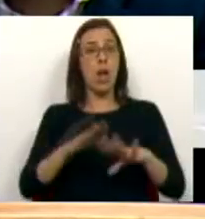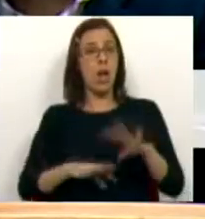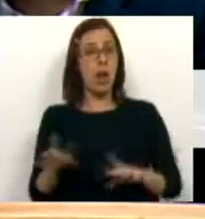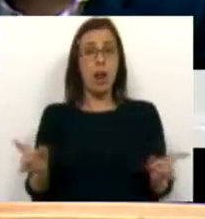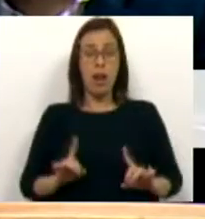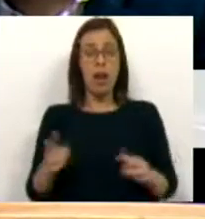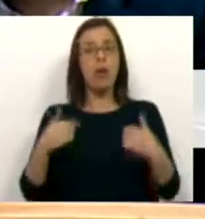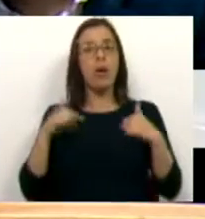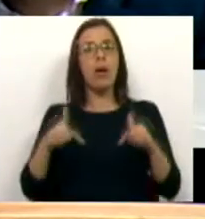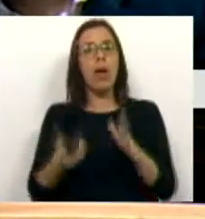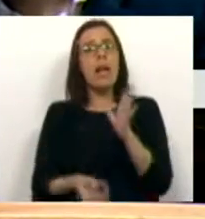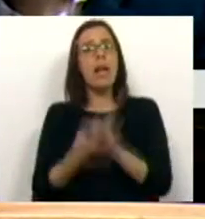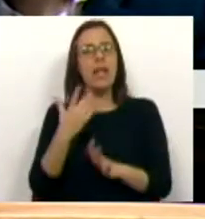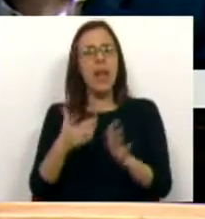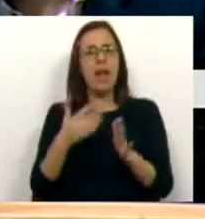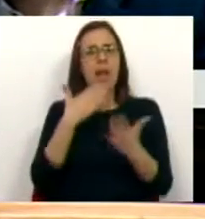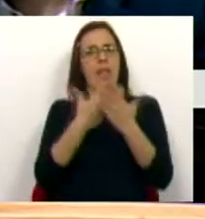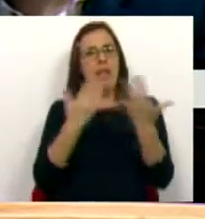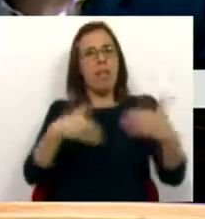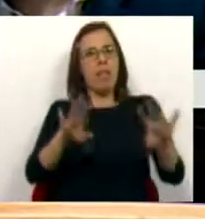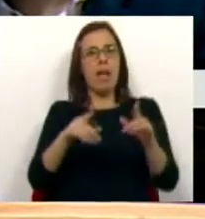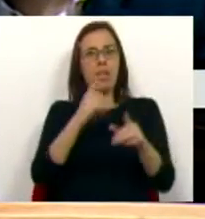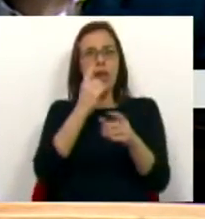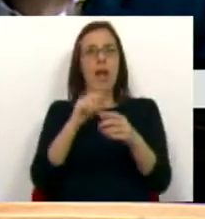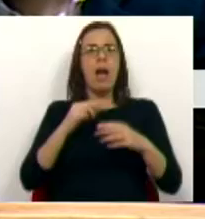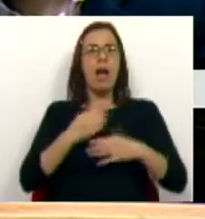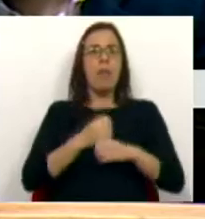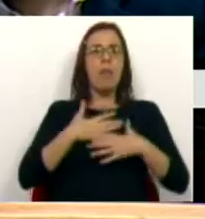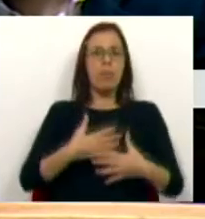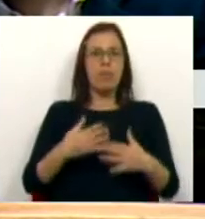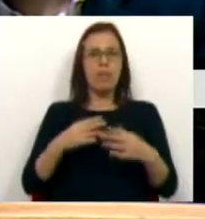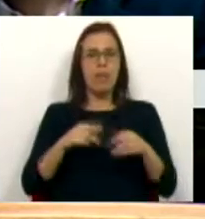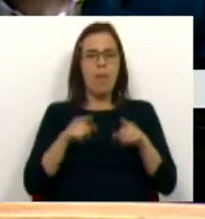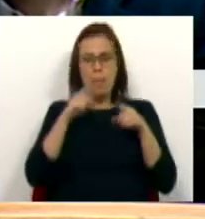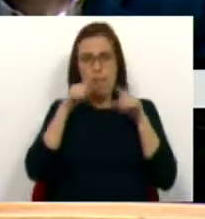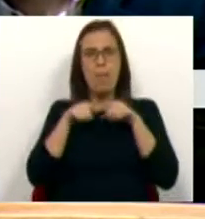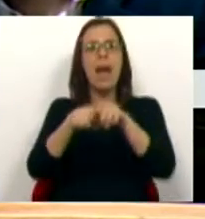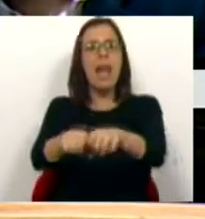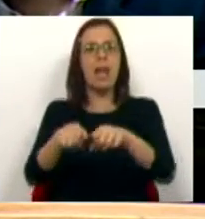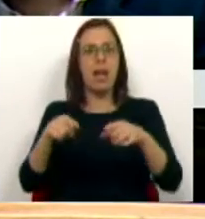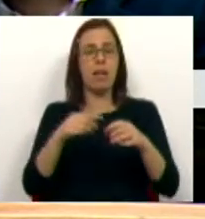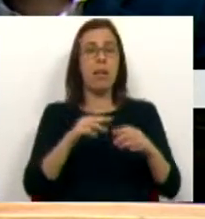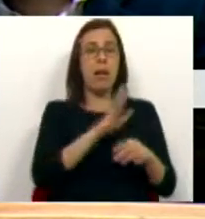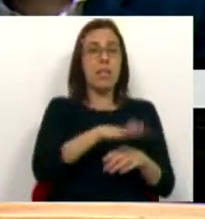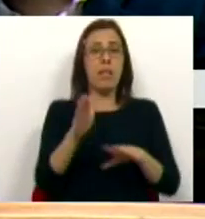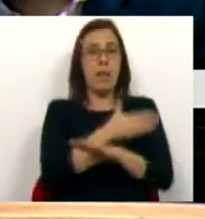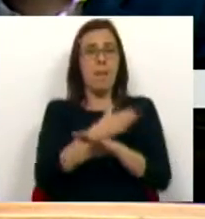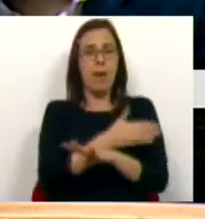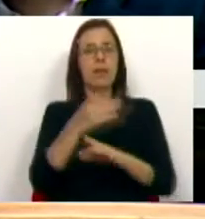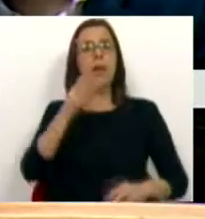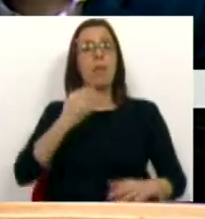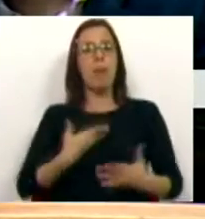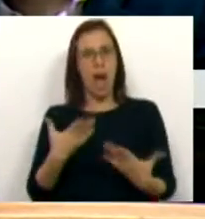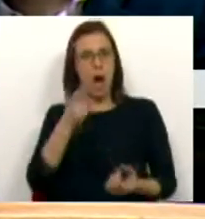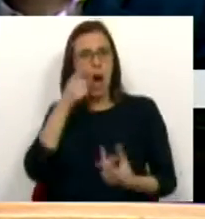fazendo isso, o que nós estamos a criar é legitimar uma carreira paralela à investigação científica. Em relação ao PSD, parece que